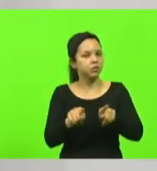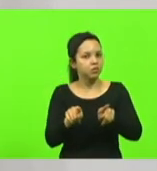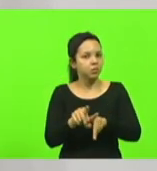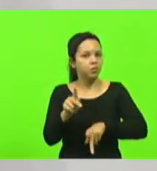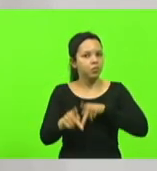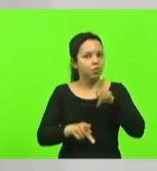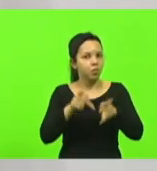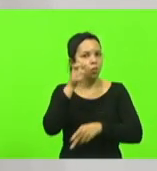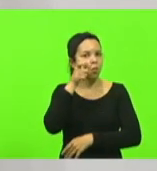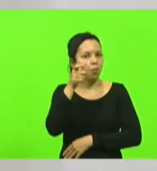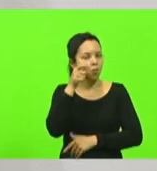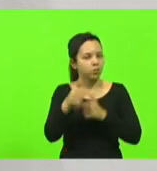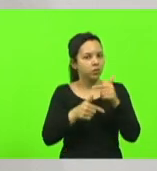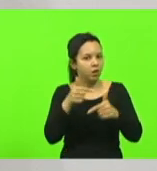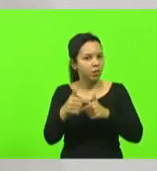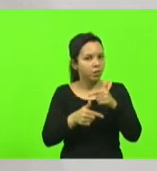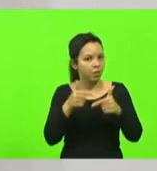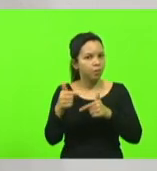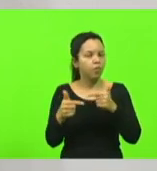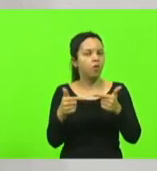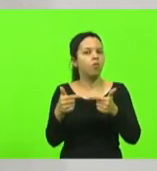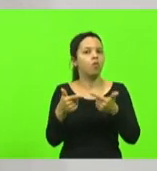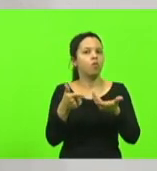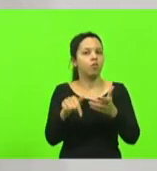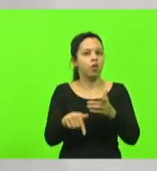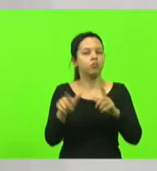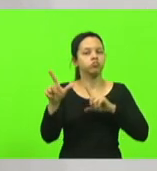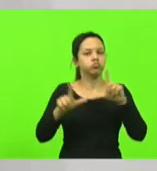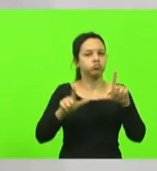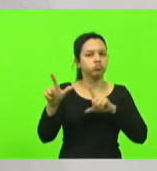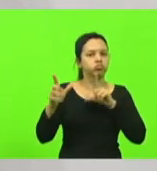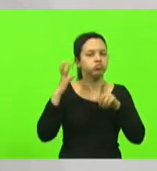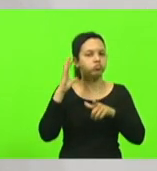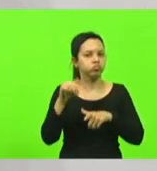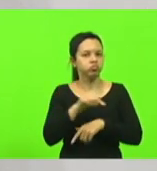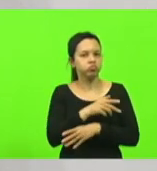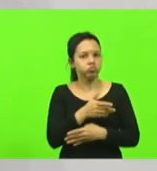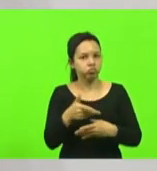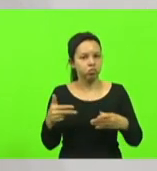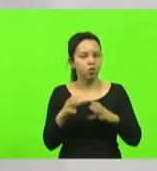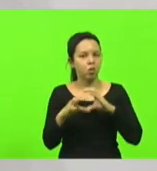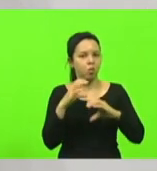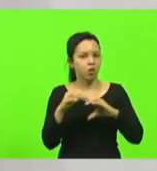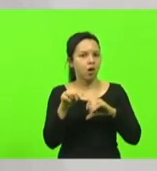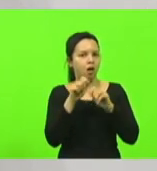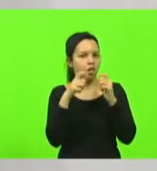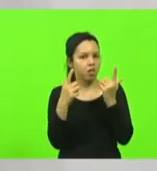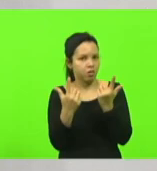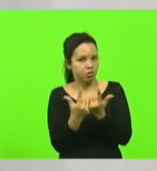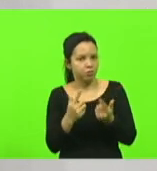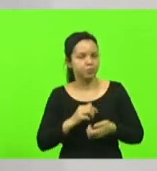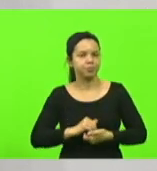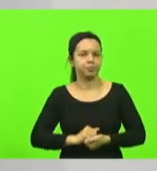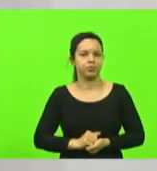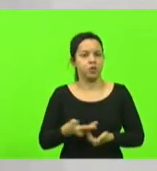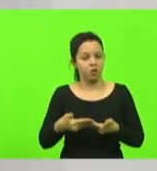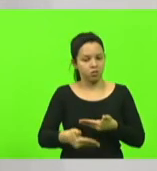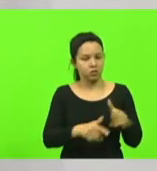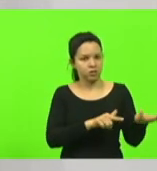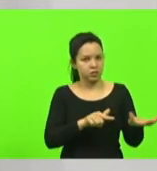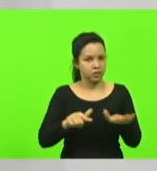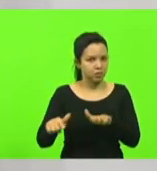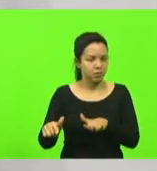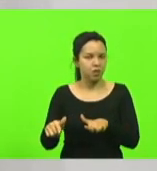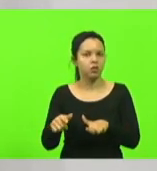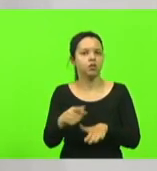o nosso trabalho pelos veículos de comunicação da LESC na semana que se inicia hoje deveríamos estar exaltando